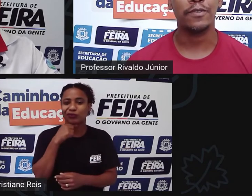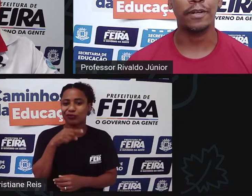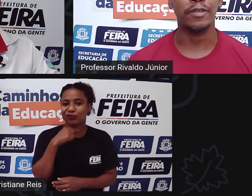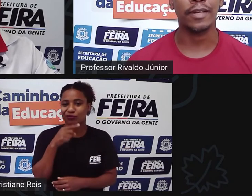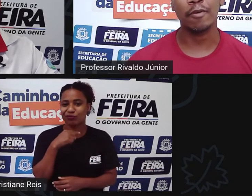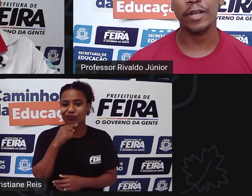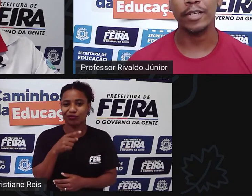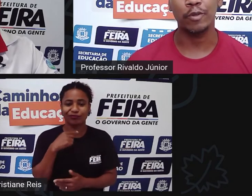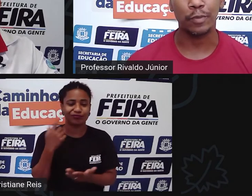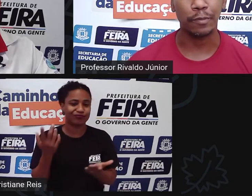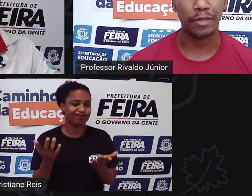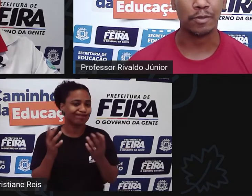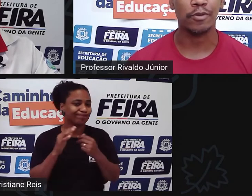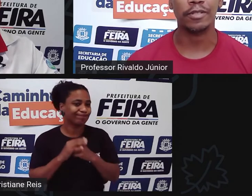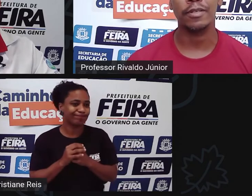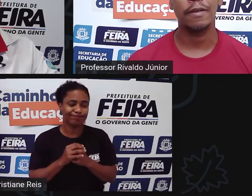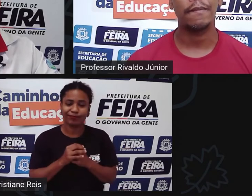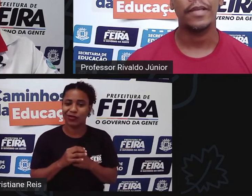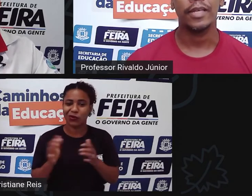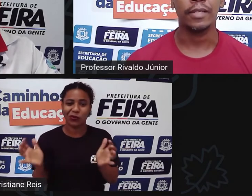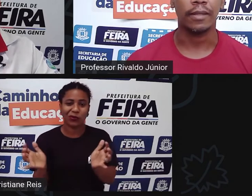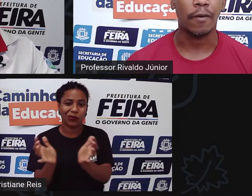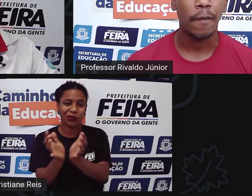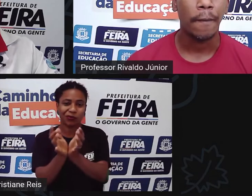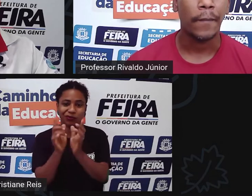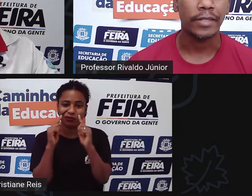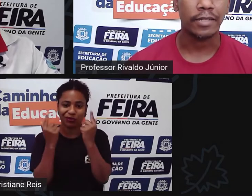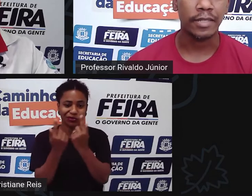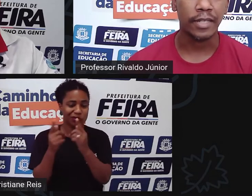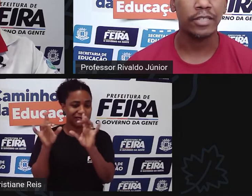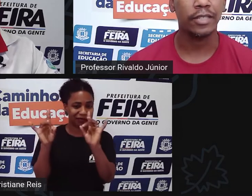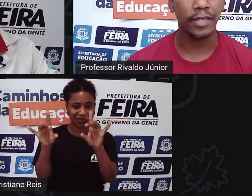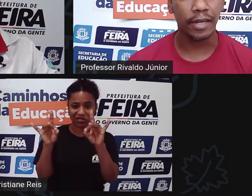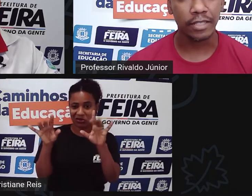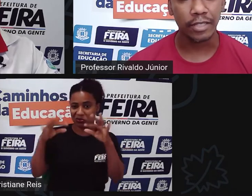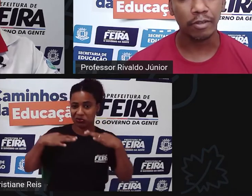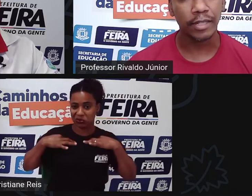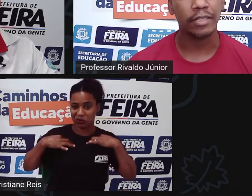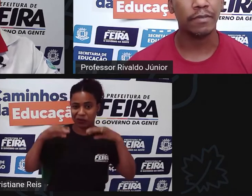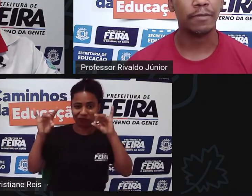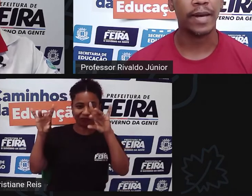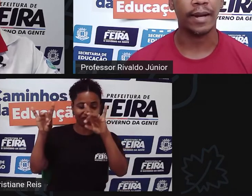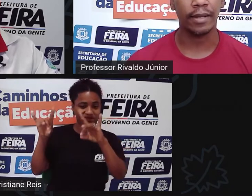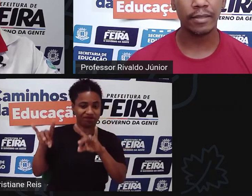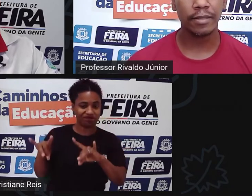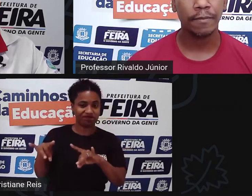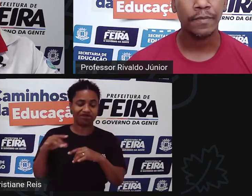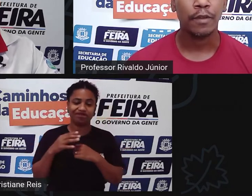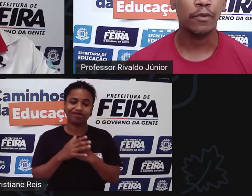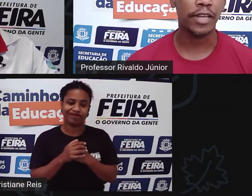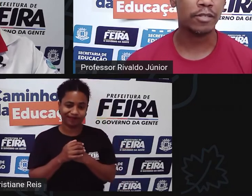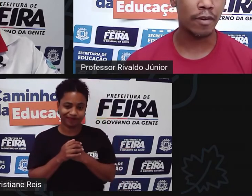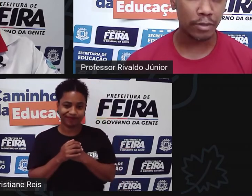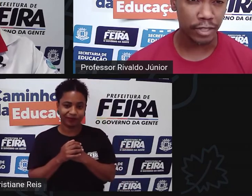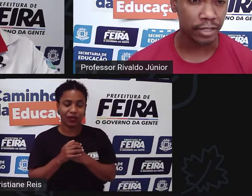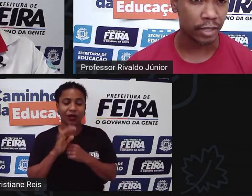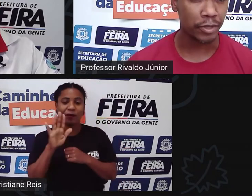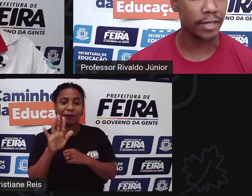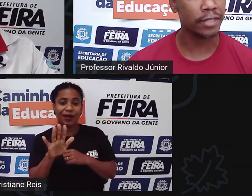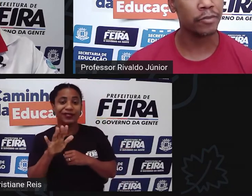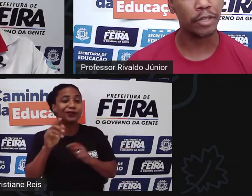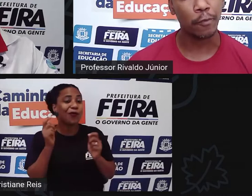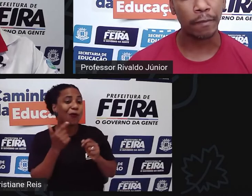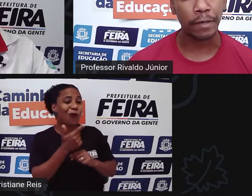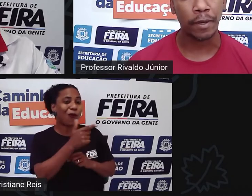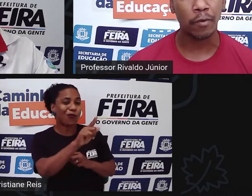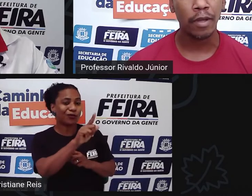frequentar com aquele grupo de pessoas e tal mas assim a gente tem alternativas baratas vou dar só uma sugestão